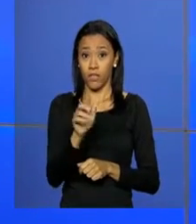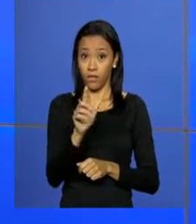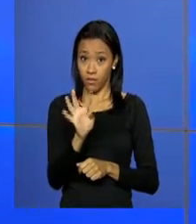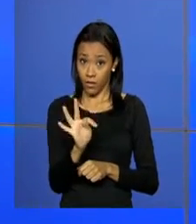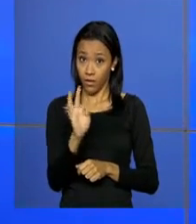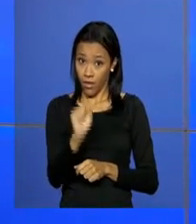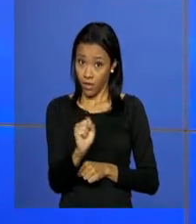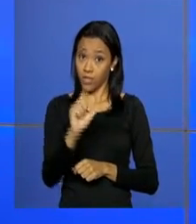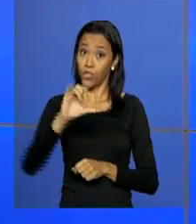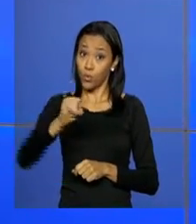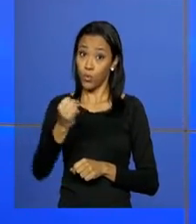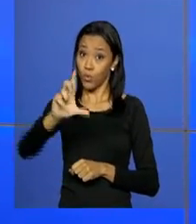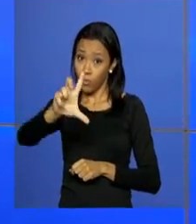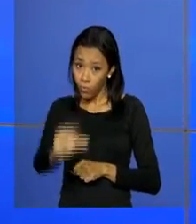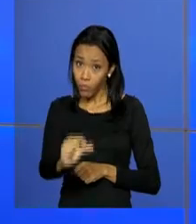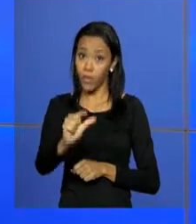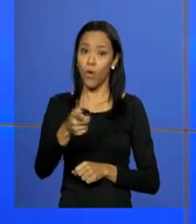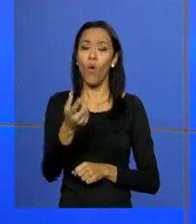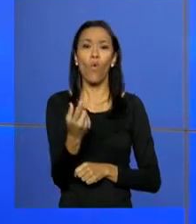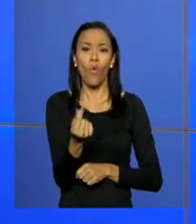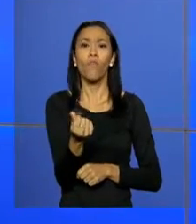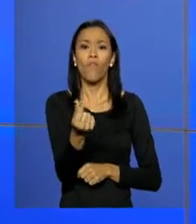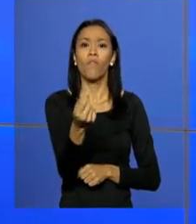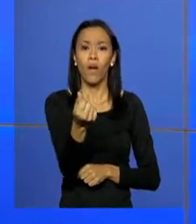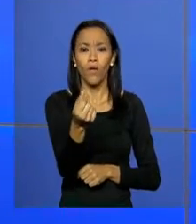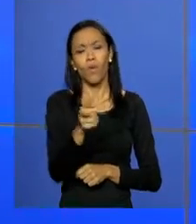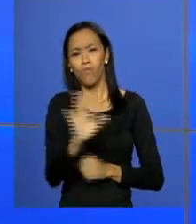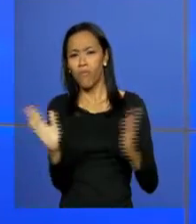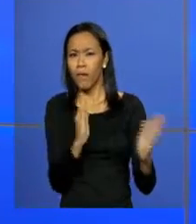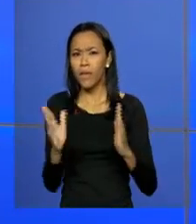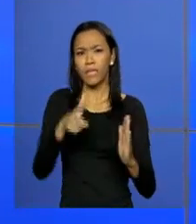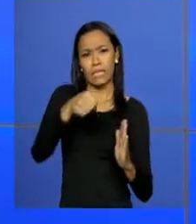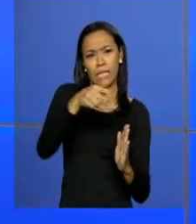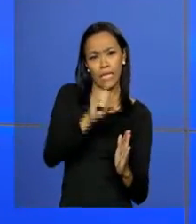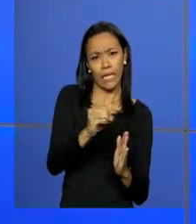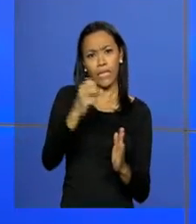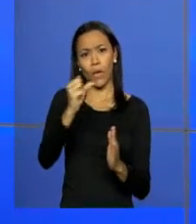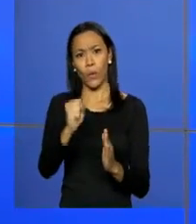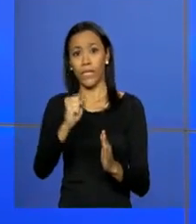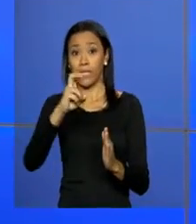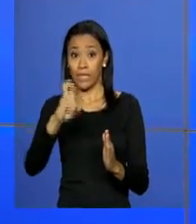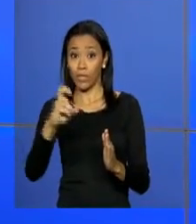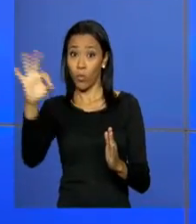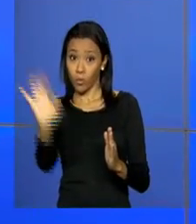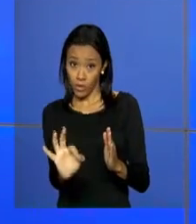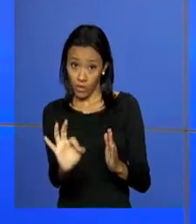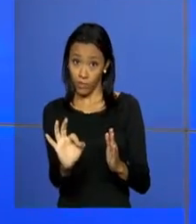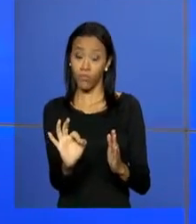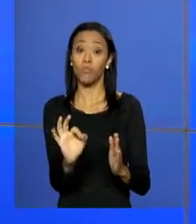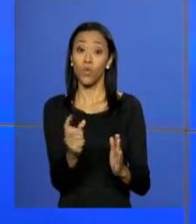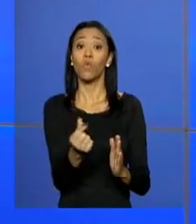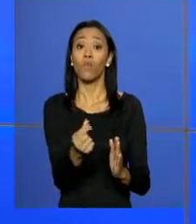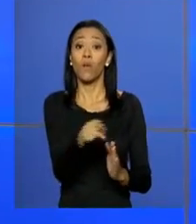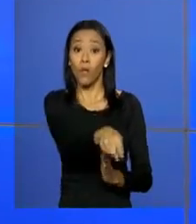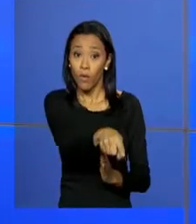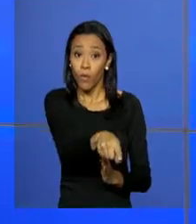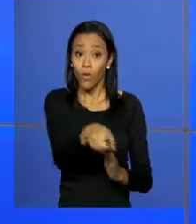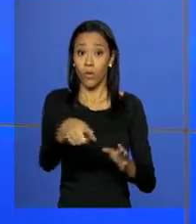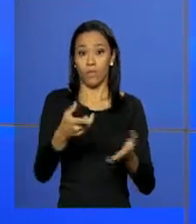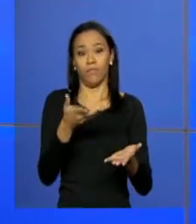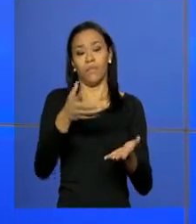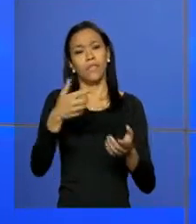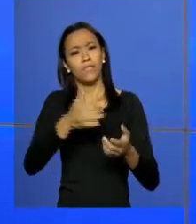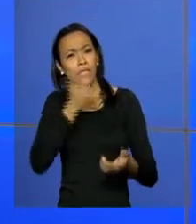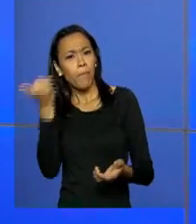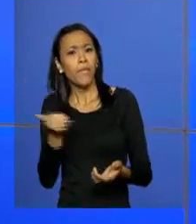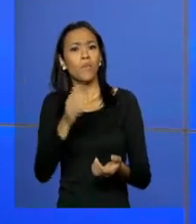praticados no mercado. O valor a ser financiado varia de 70% a 85% do bem, dependendo do sistema de